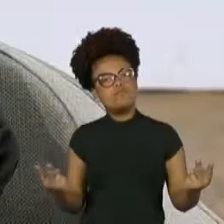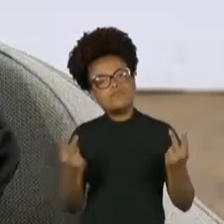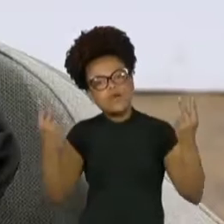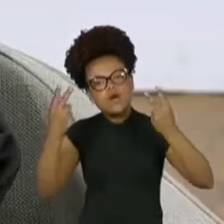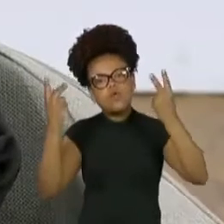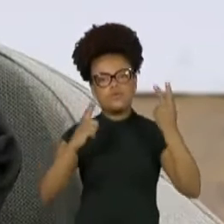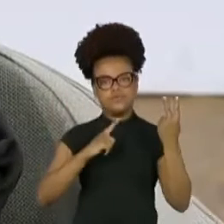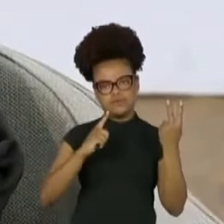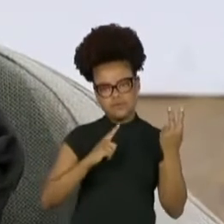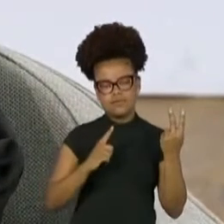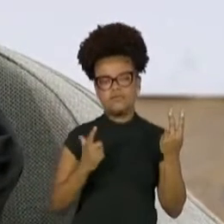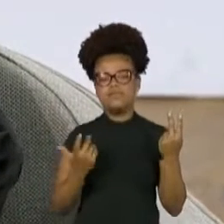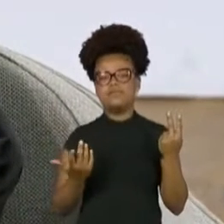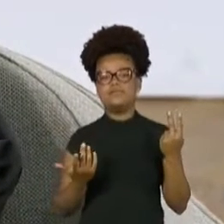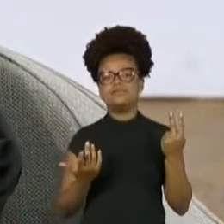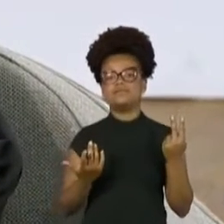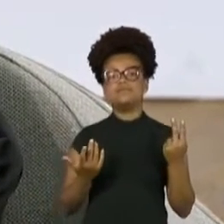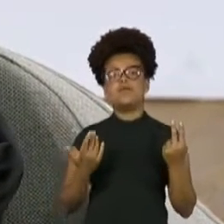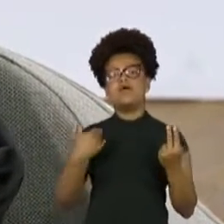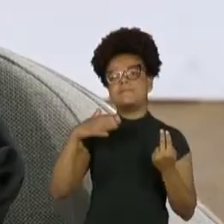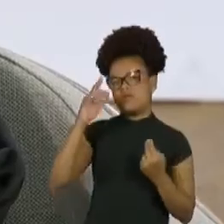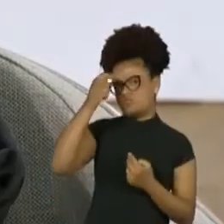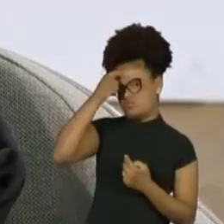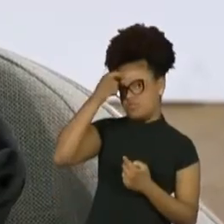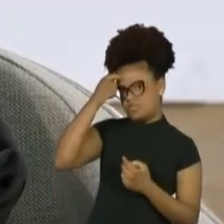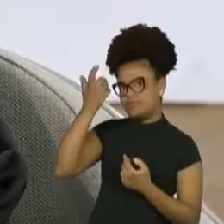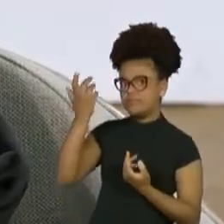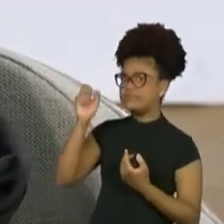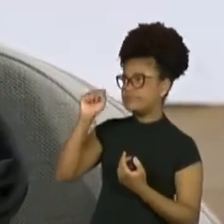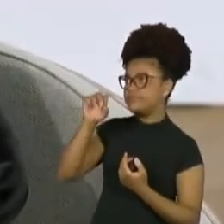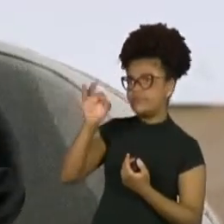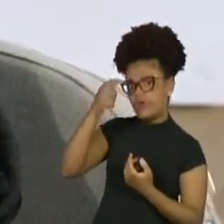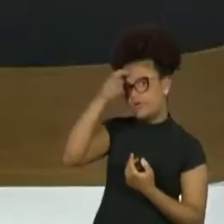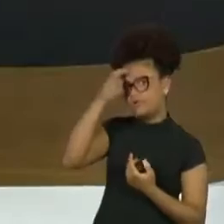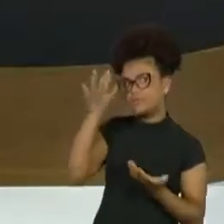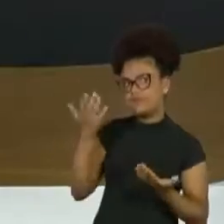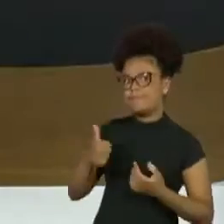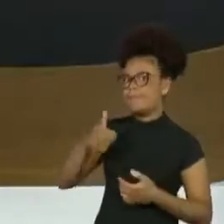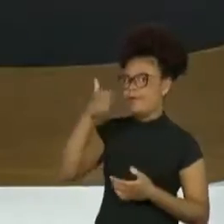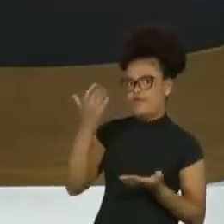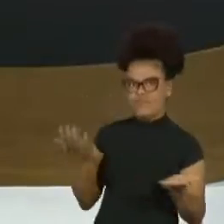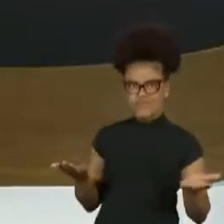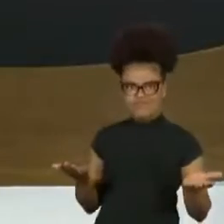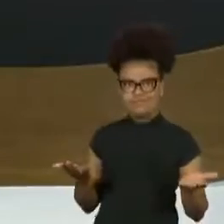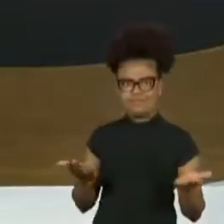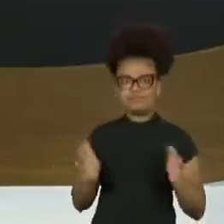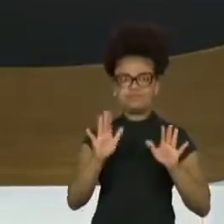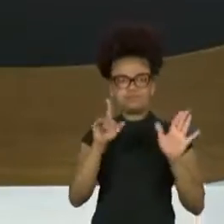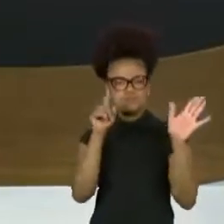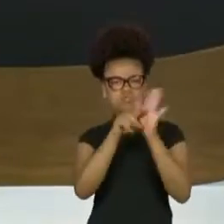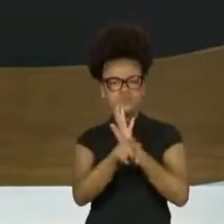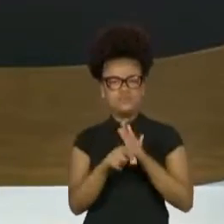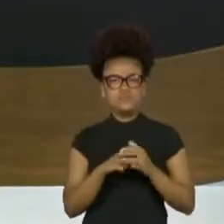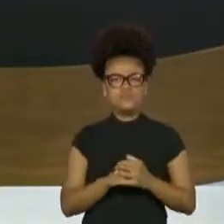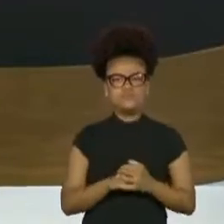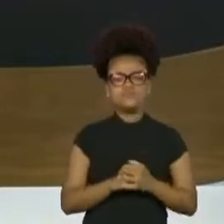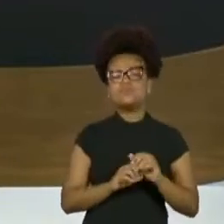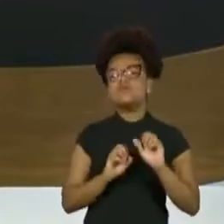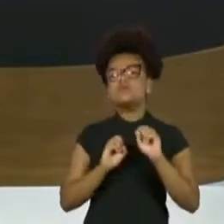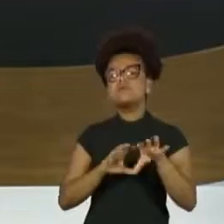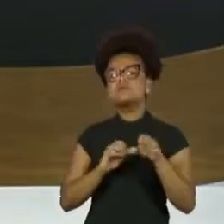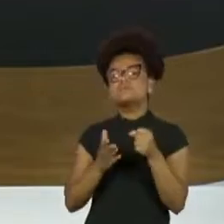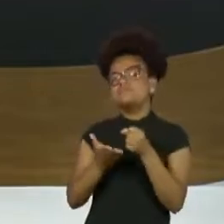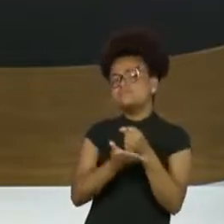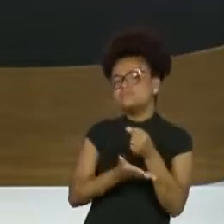Enfim. Mais consciente. Mais consciente, eu acho. Mas, em relação à educação de base, as oportunidades de